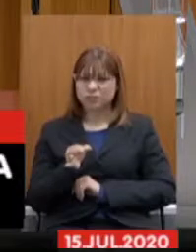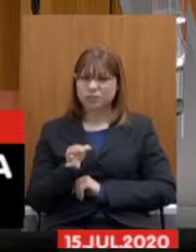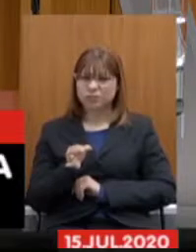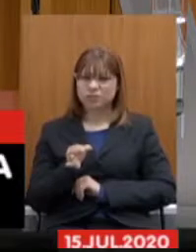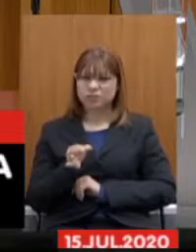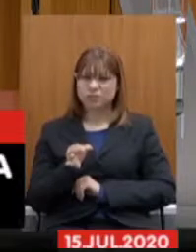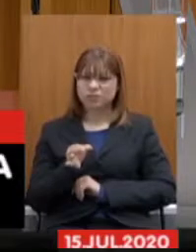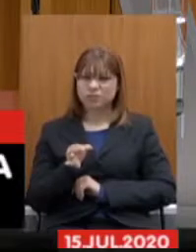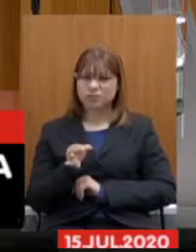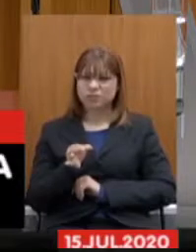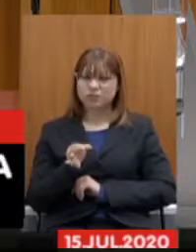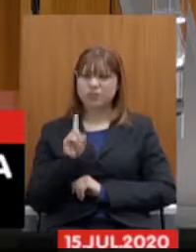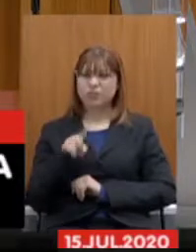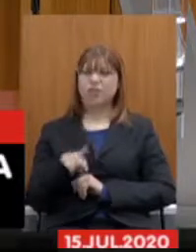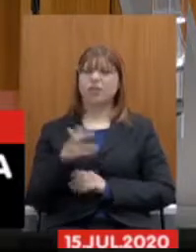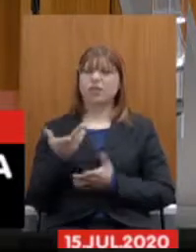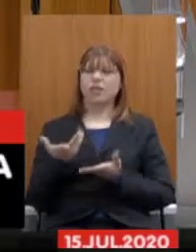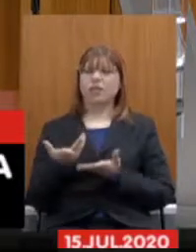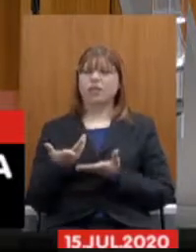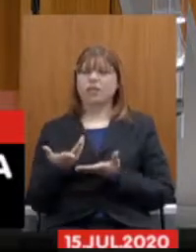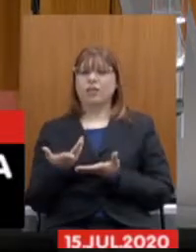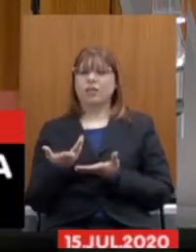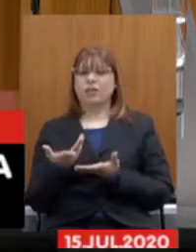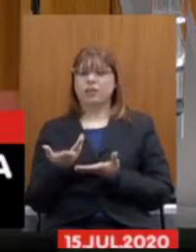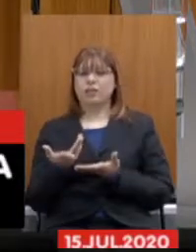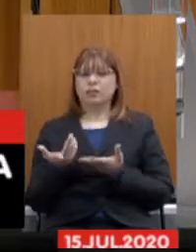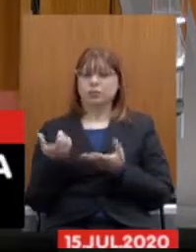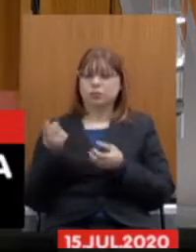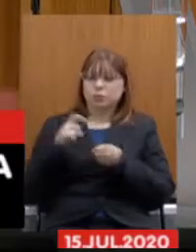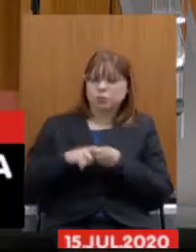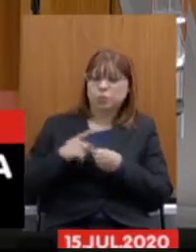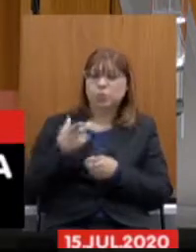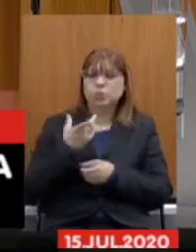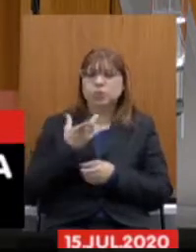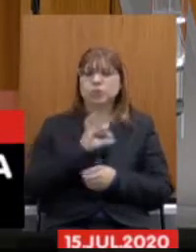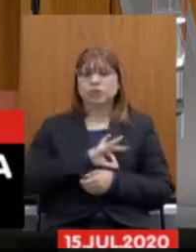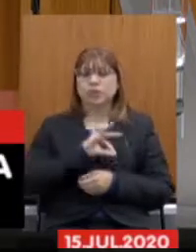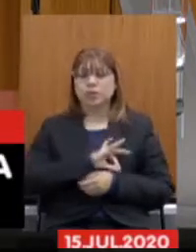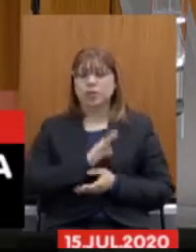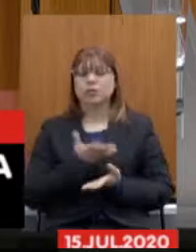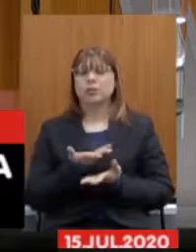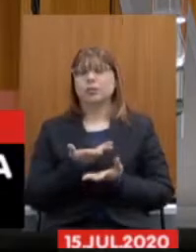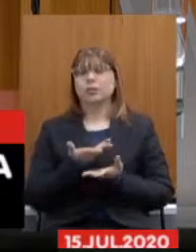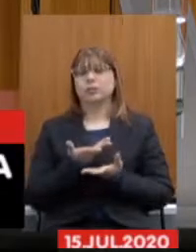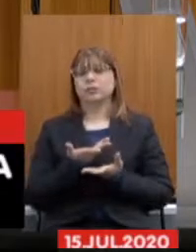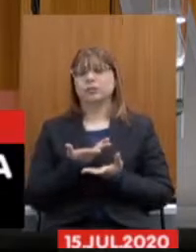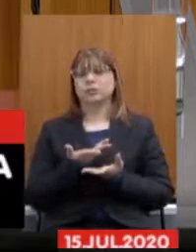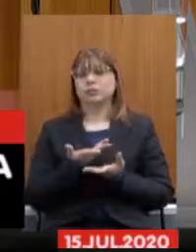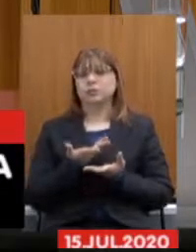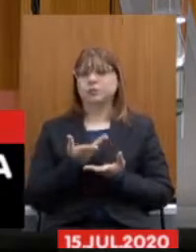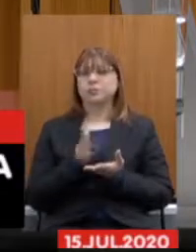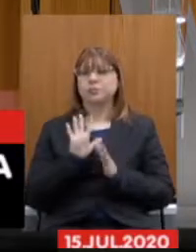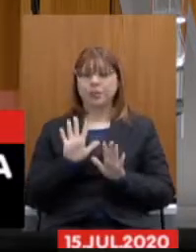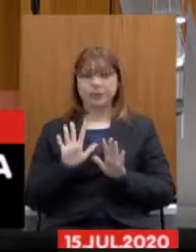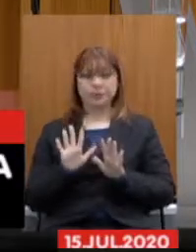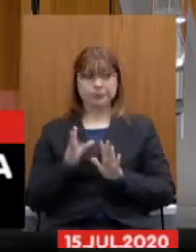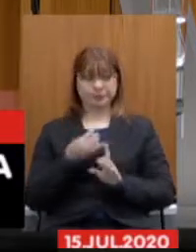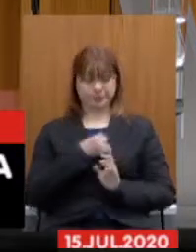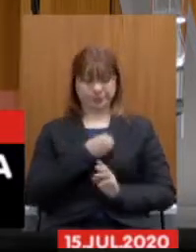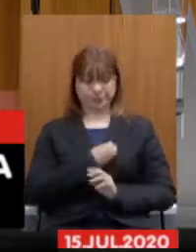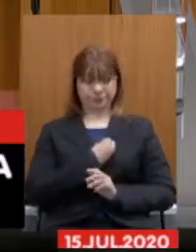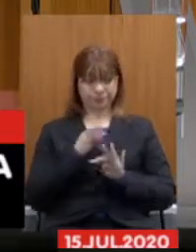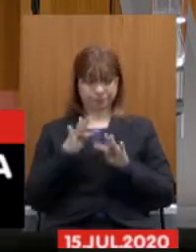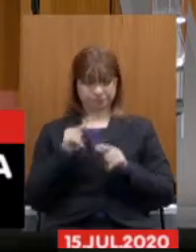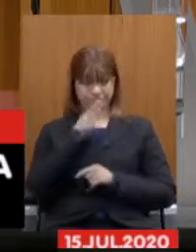os vencimentos as reposições salariais ou seja a vida do servidor